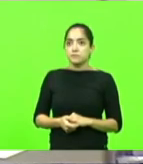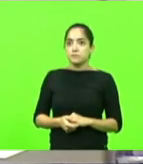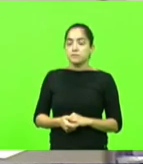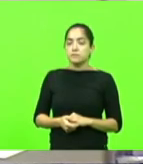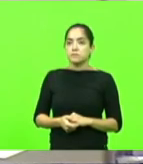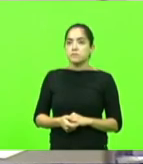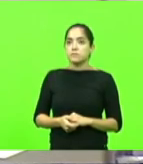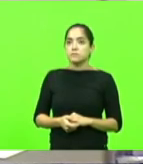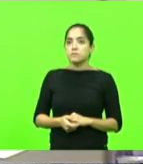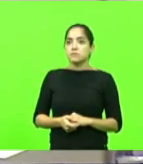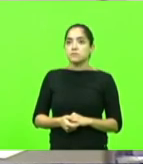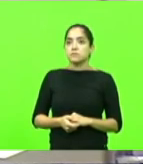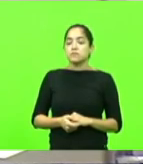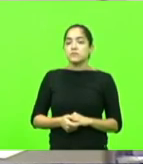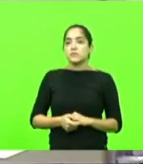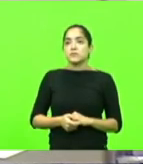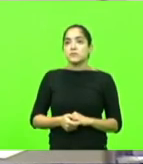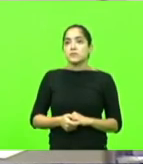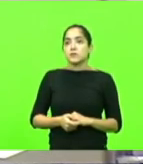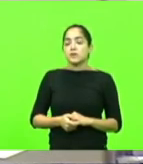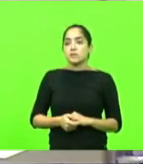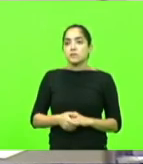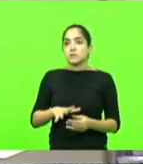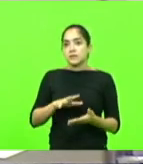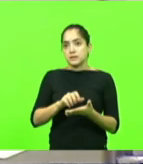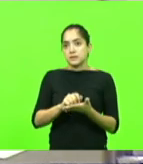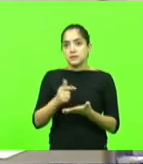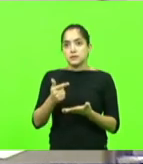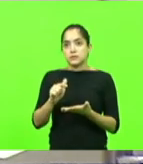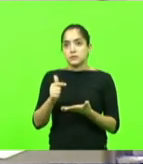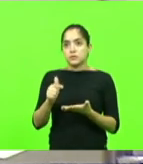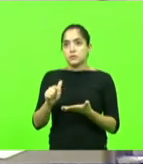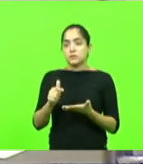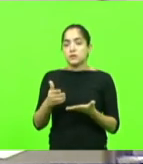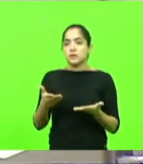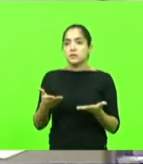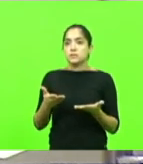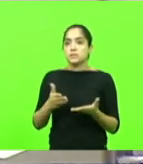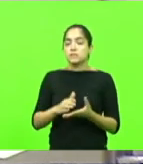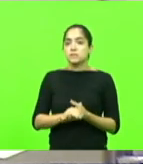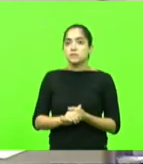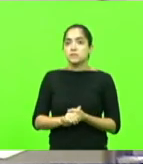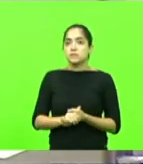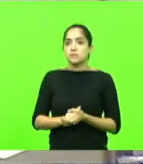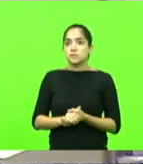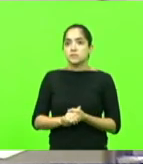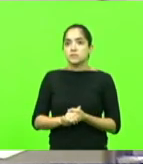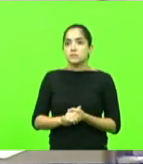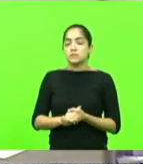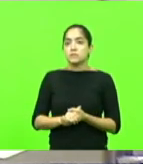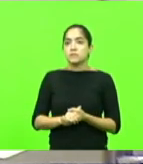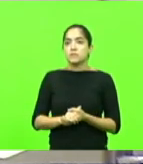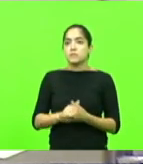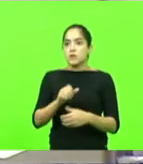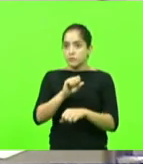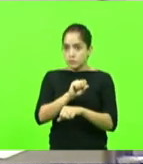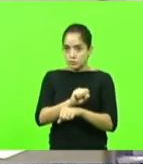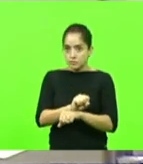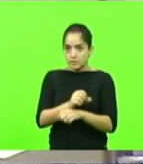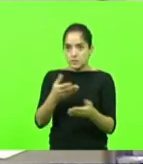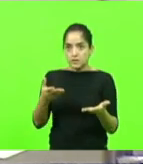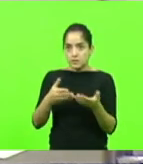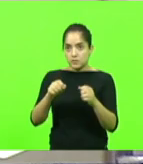Não havendo ninguém que fará o uso da palavra, essa presidência suspende.